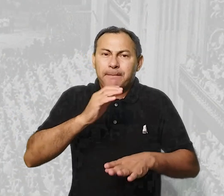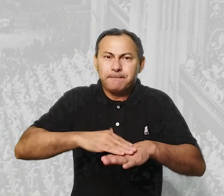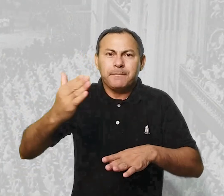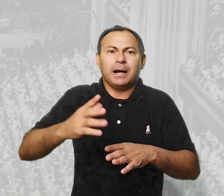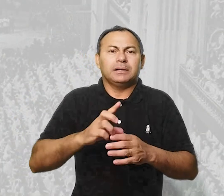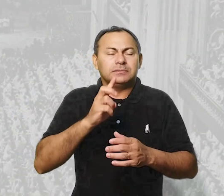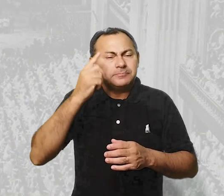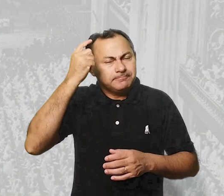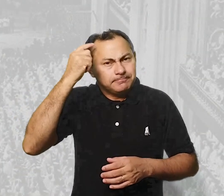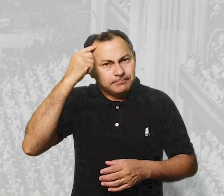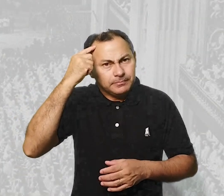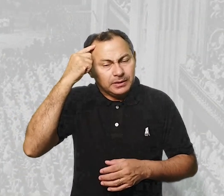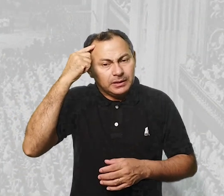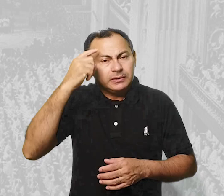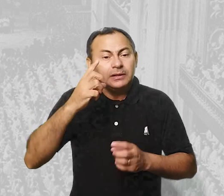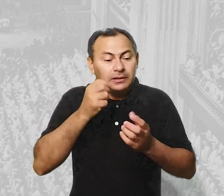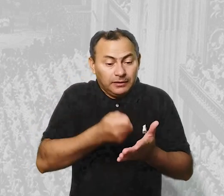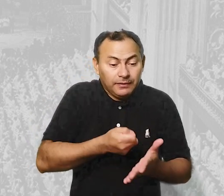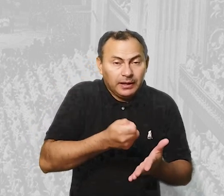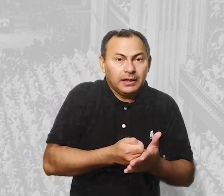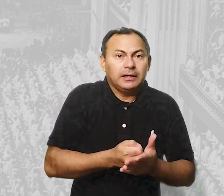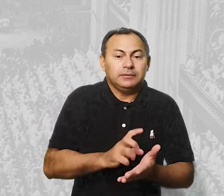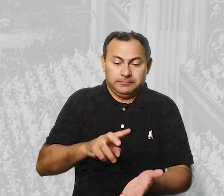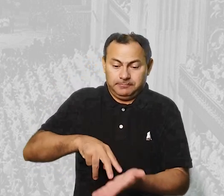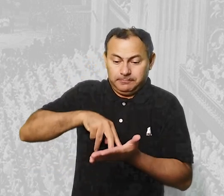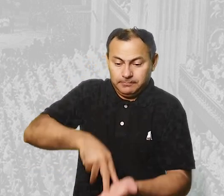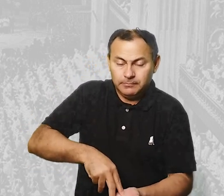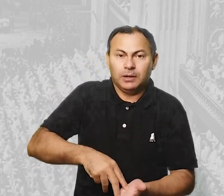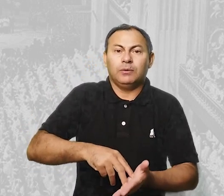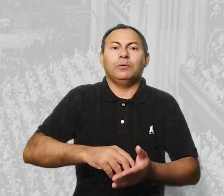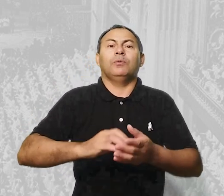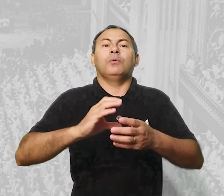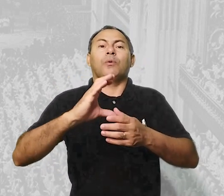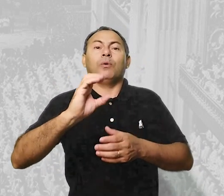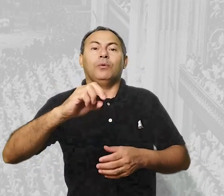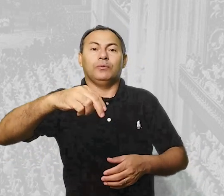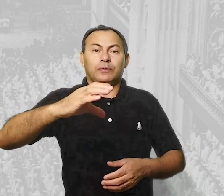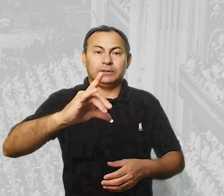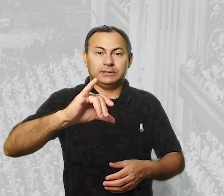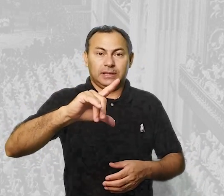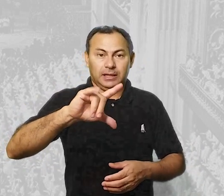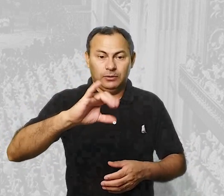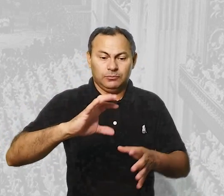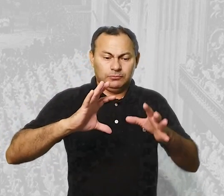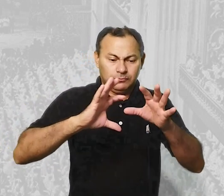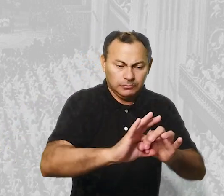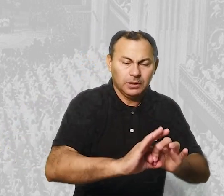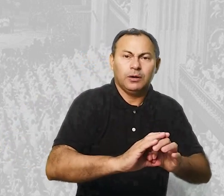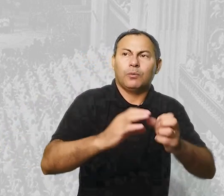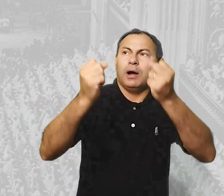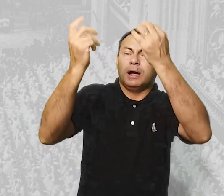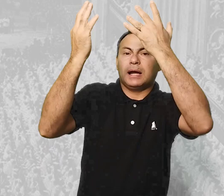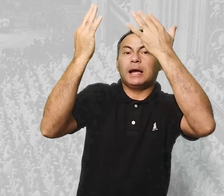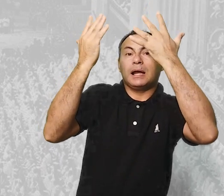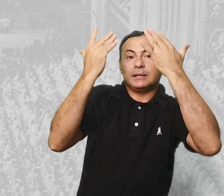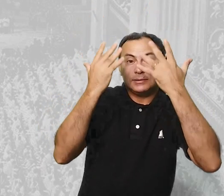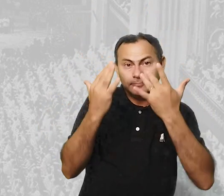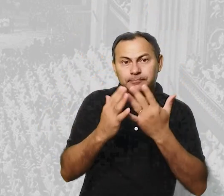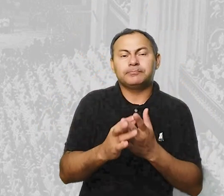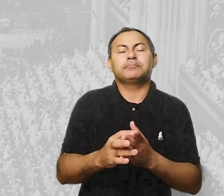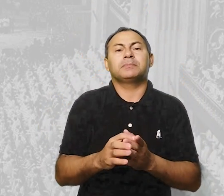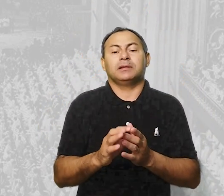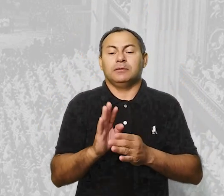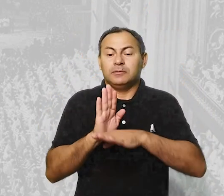intensamente o dever de indicar o concílio como a grande graça que